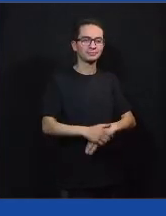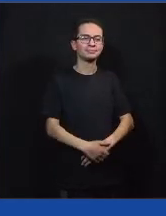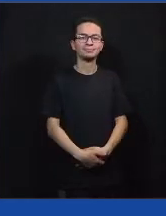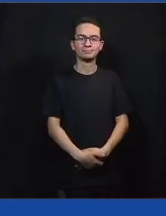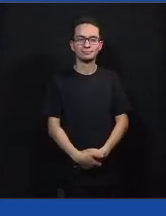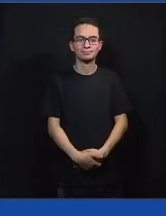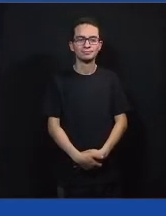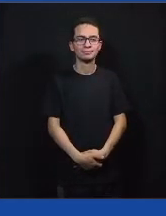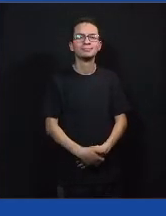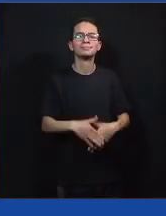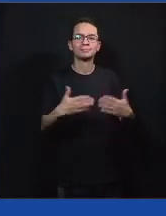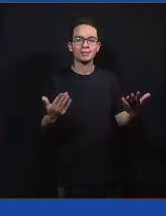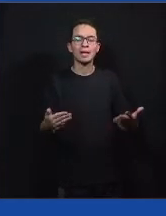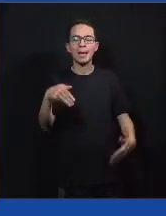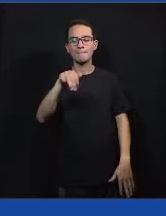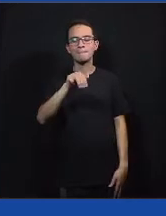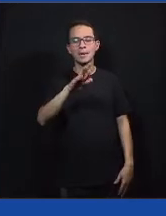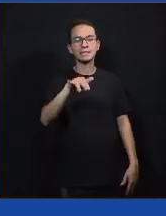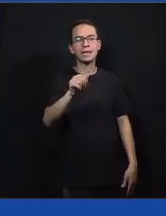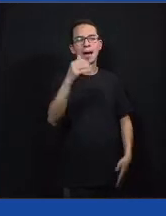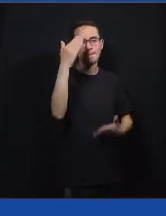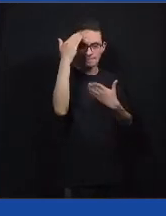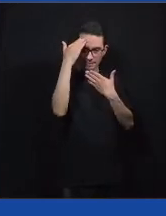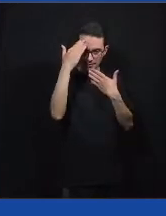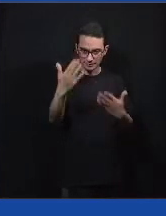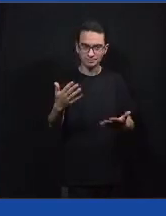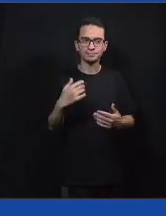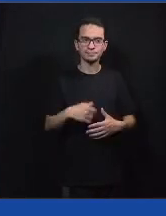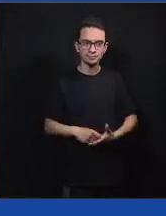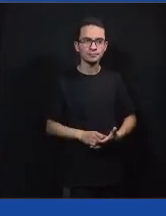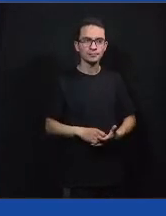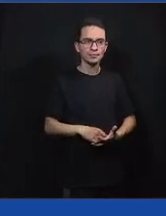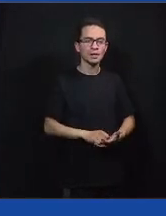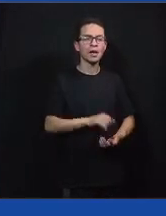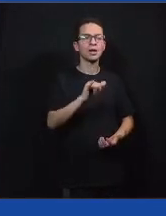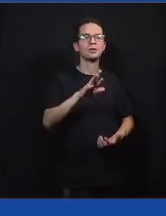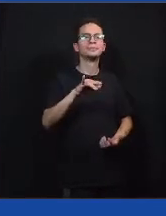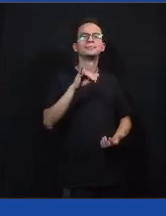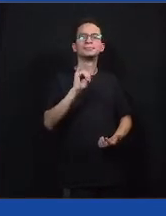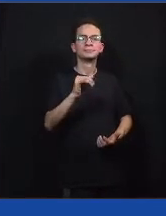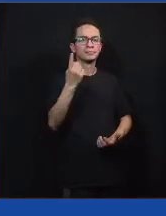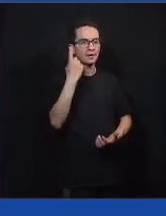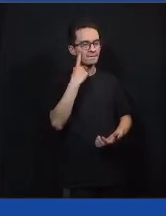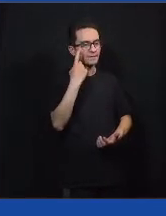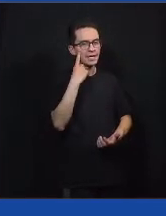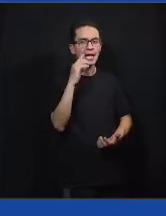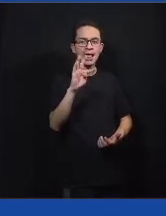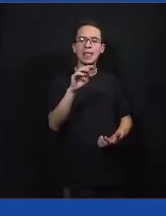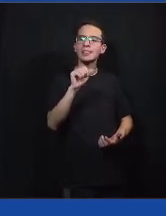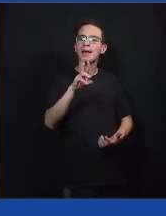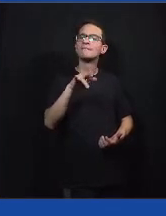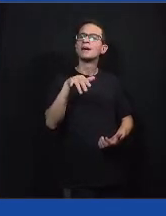Obrigado, Marina. E Yuri Tavares, colega do Terroir, se apresenta para a gente, Yuri.